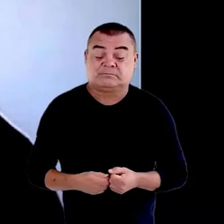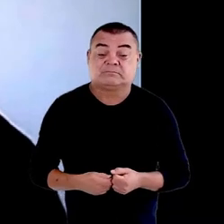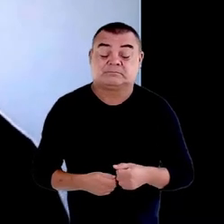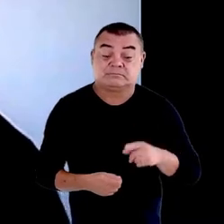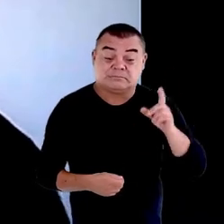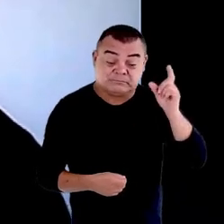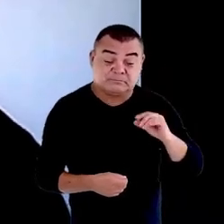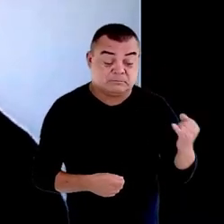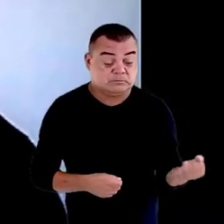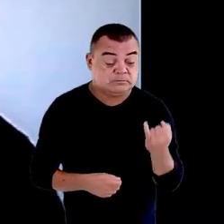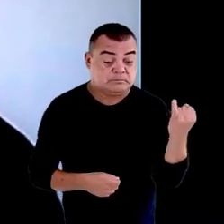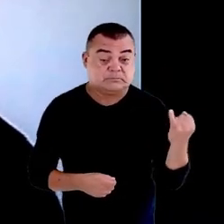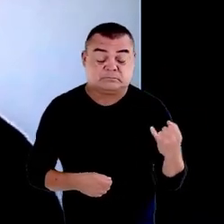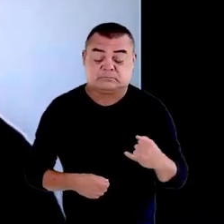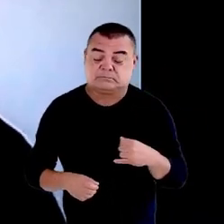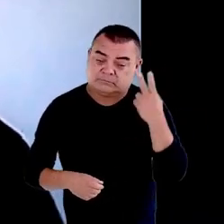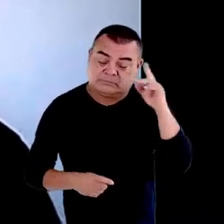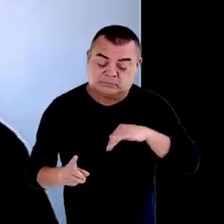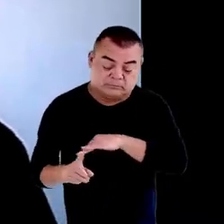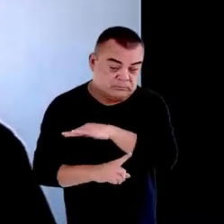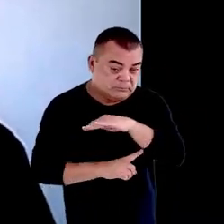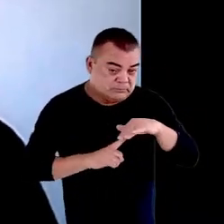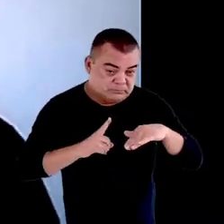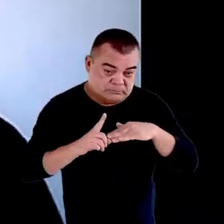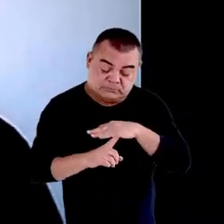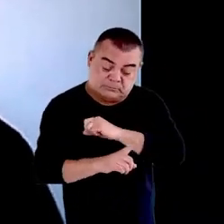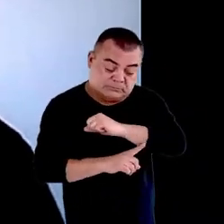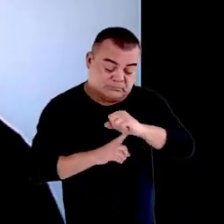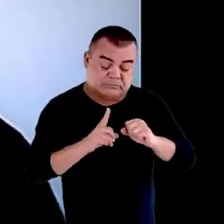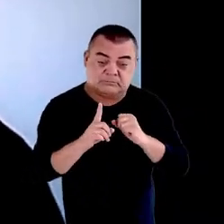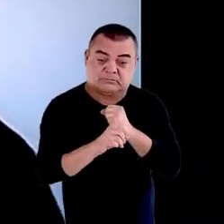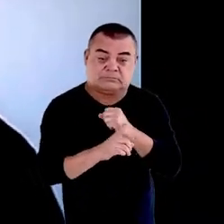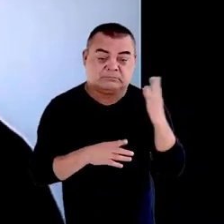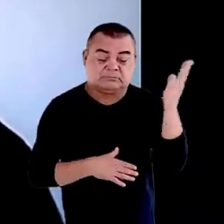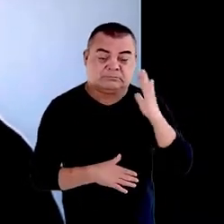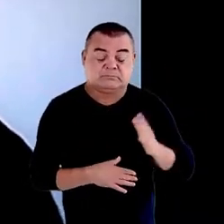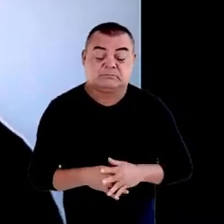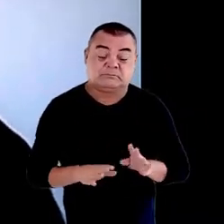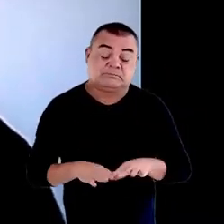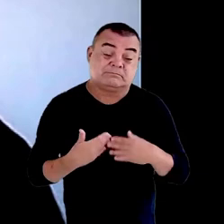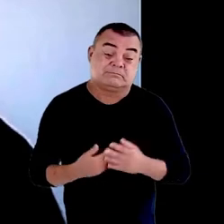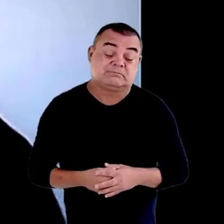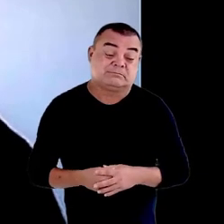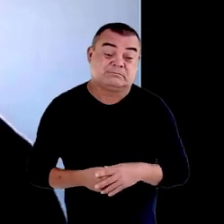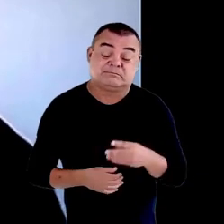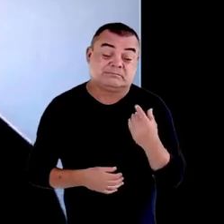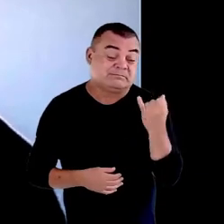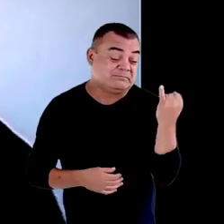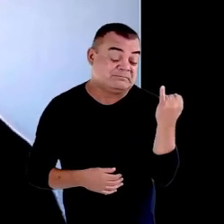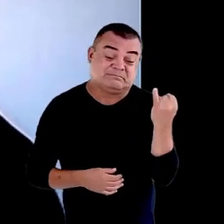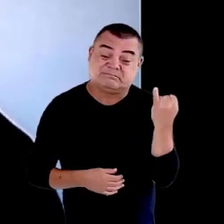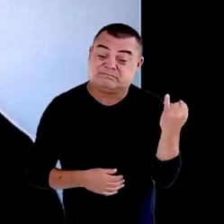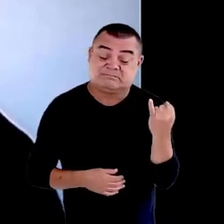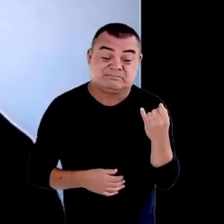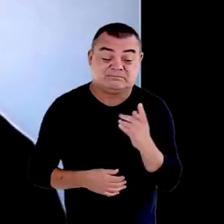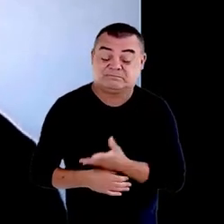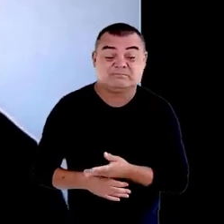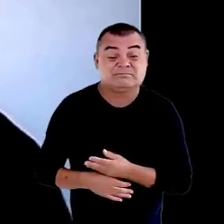brasileira, mas que, lamentavelmente, pouco importam para parcela